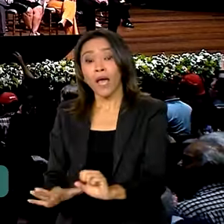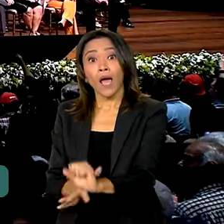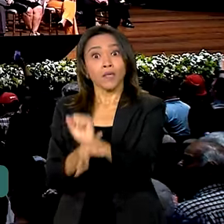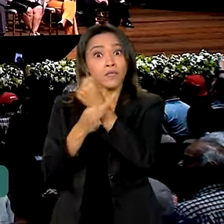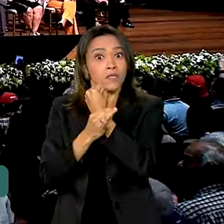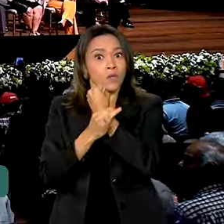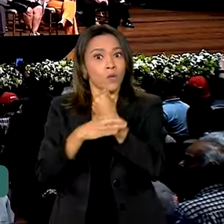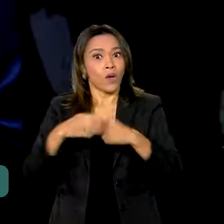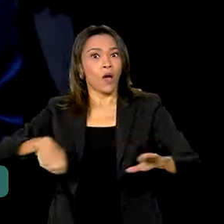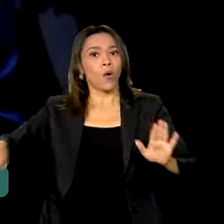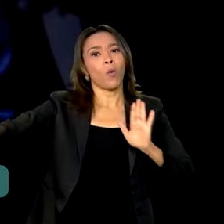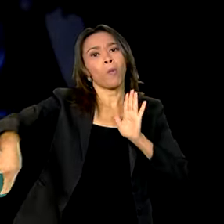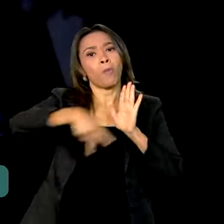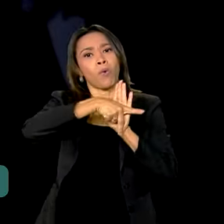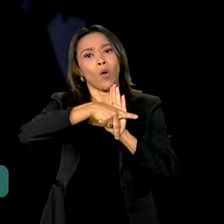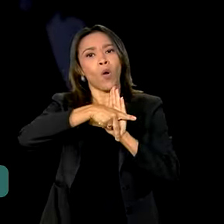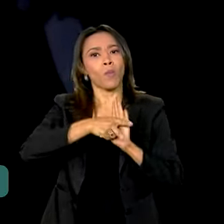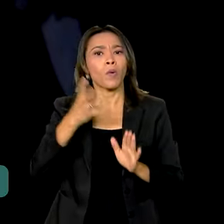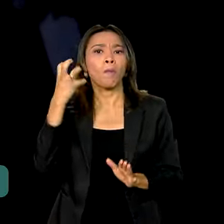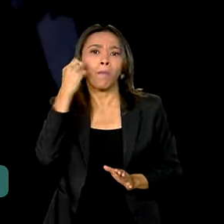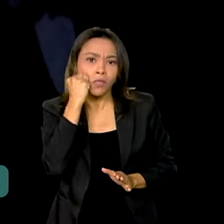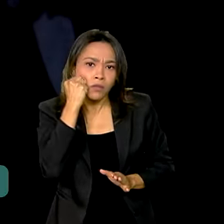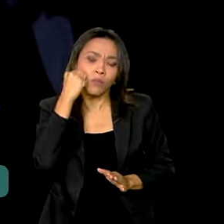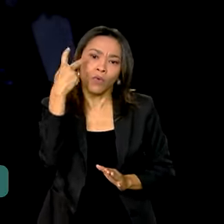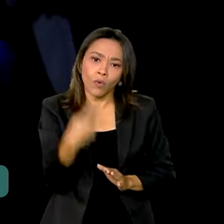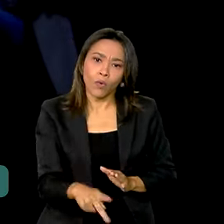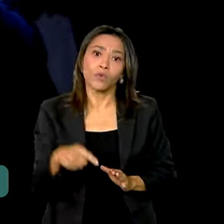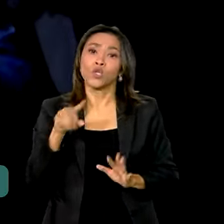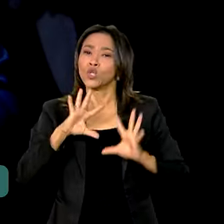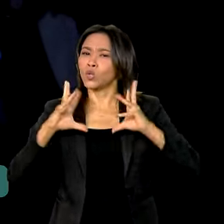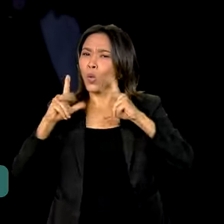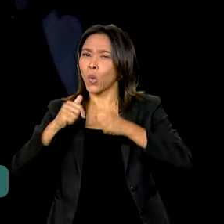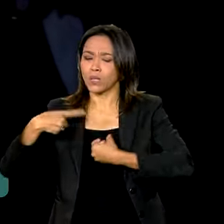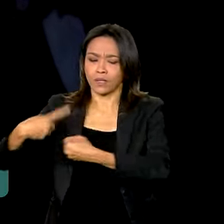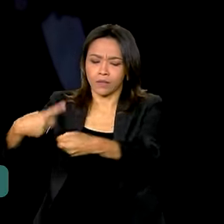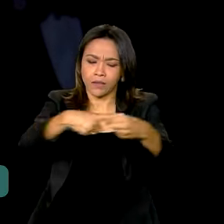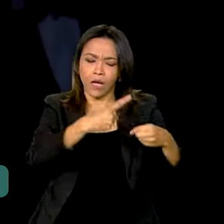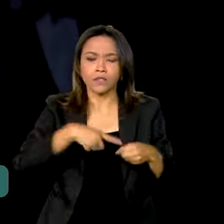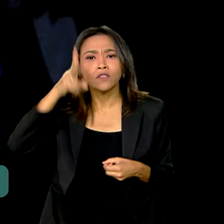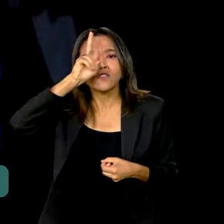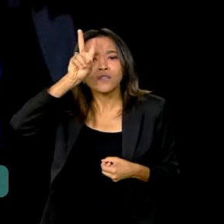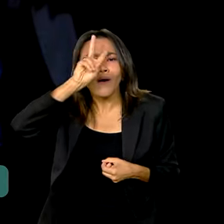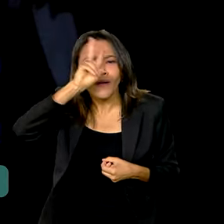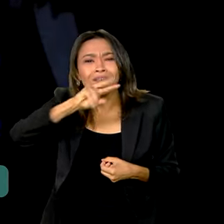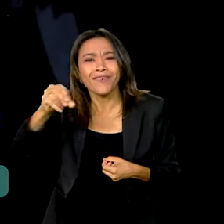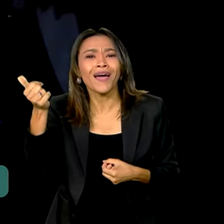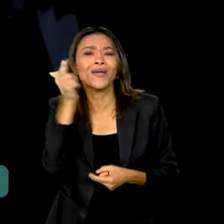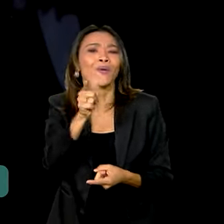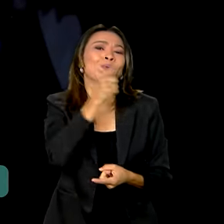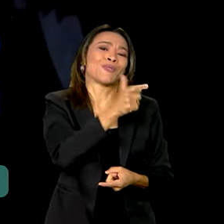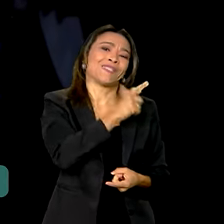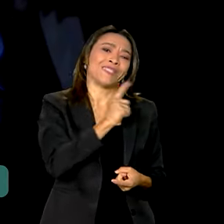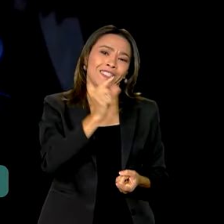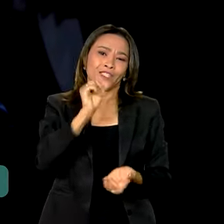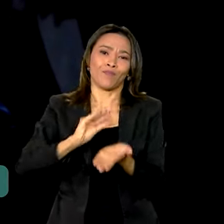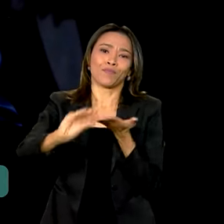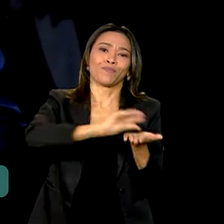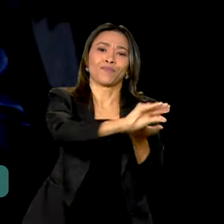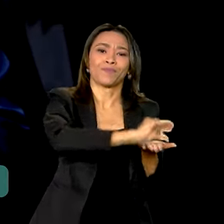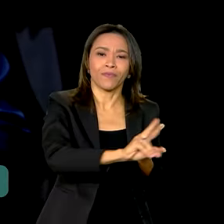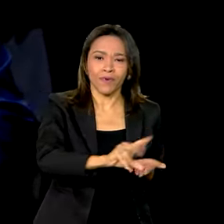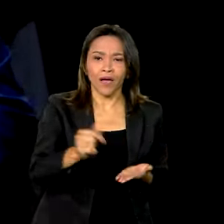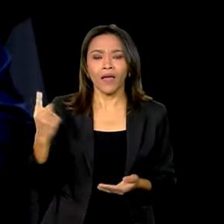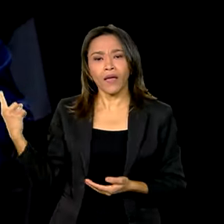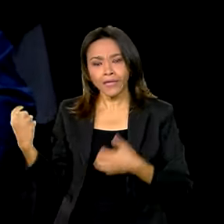histórico-cultural. Todas as cidades históricas de Minas serão contempladas. É o governo que